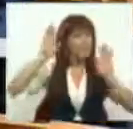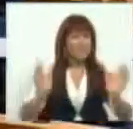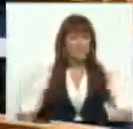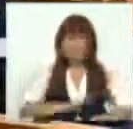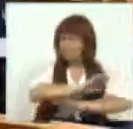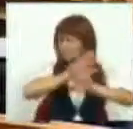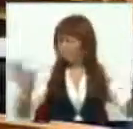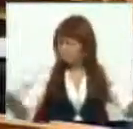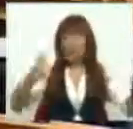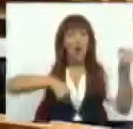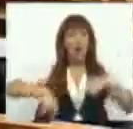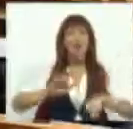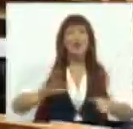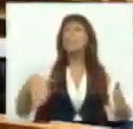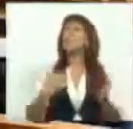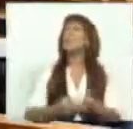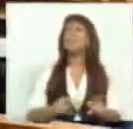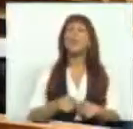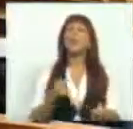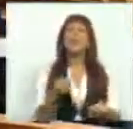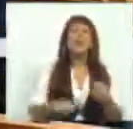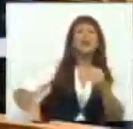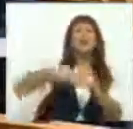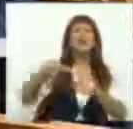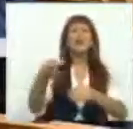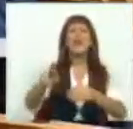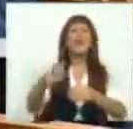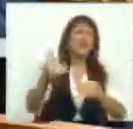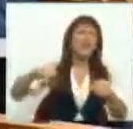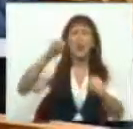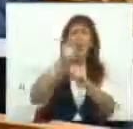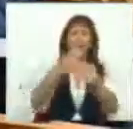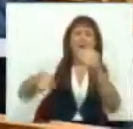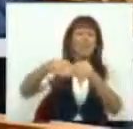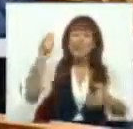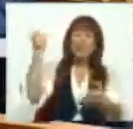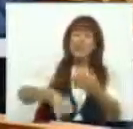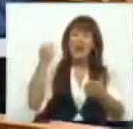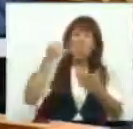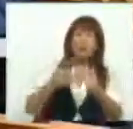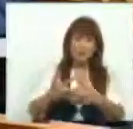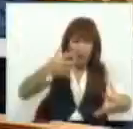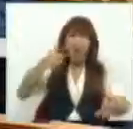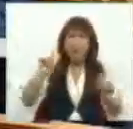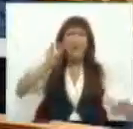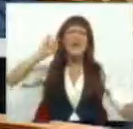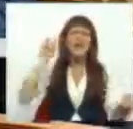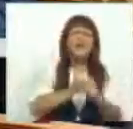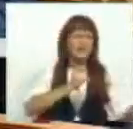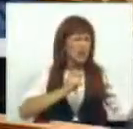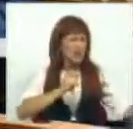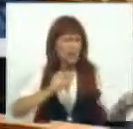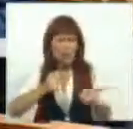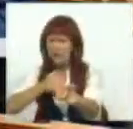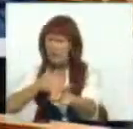E nós não estamos aqui a propor nenhuma sobretaixa, não estamos a carregar impostos, estamos só a exigir que